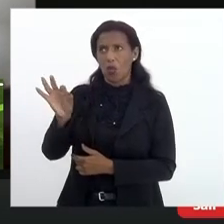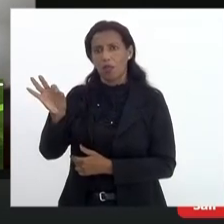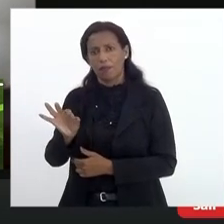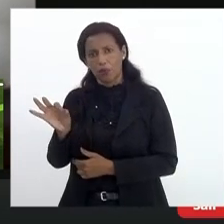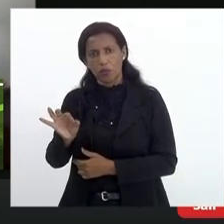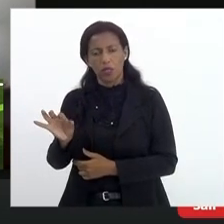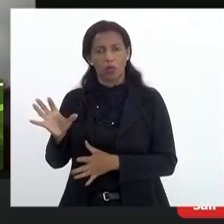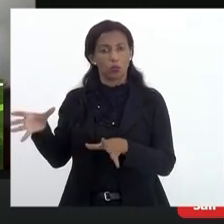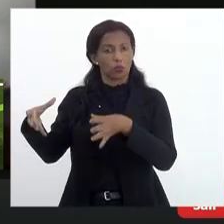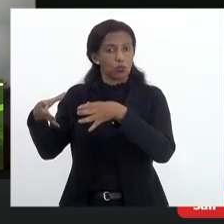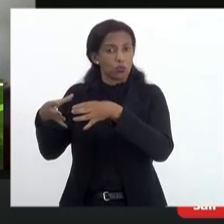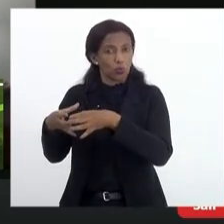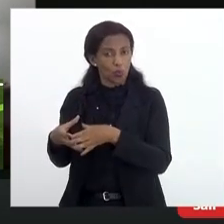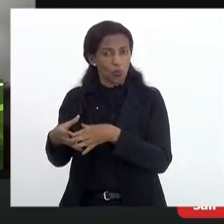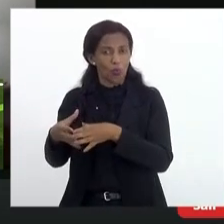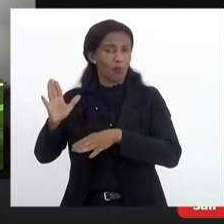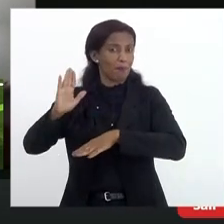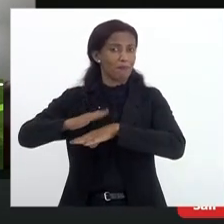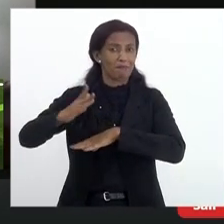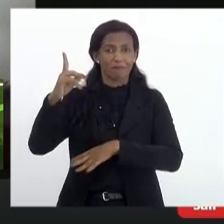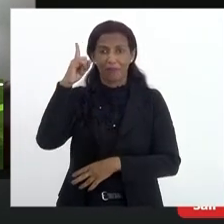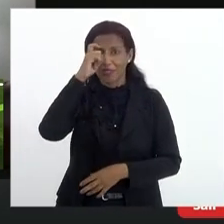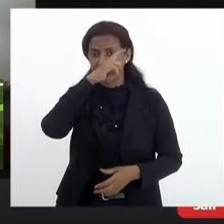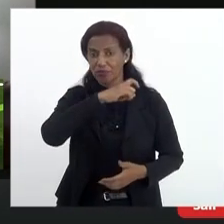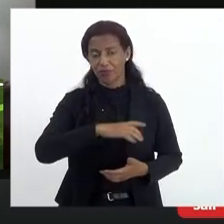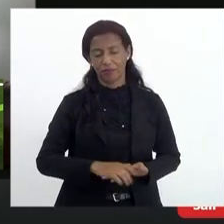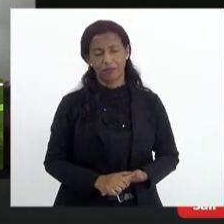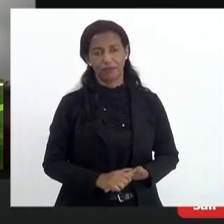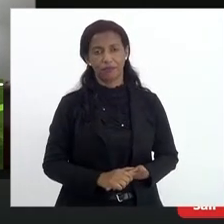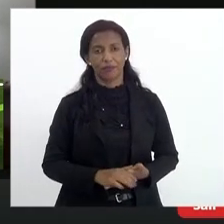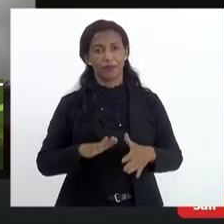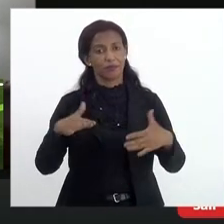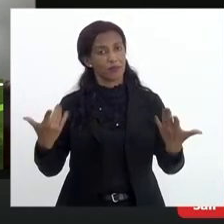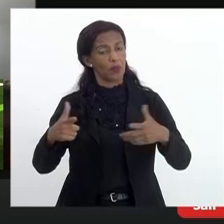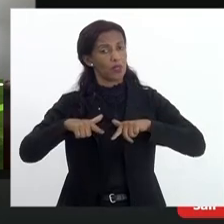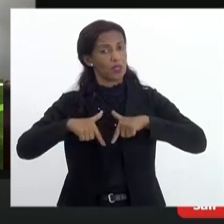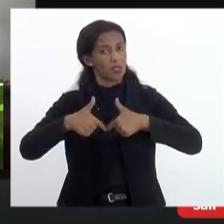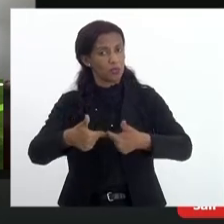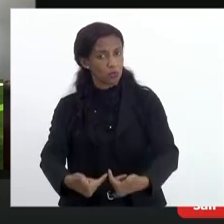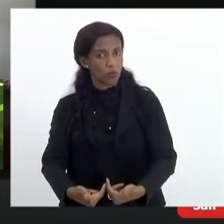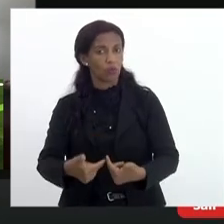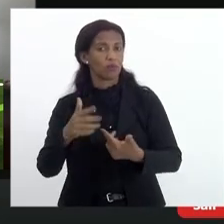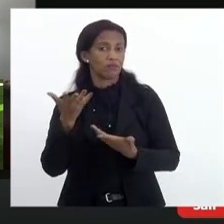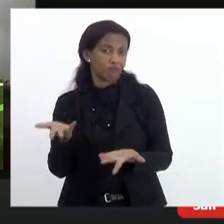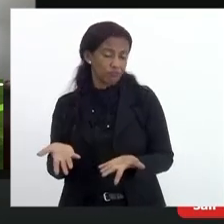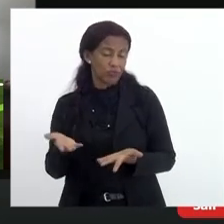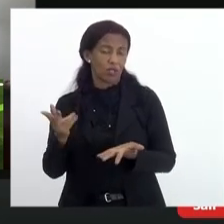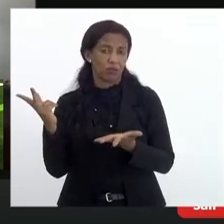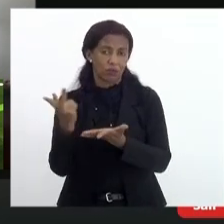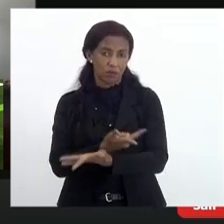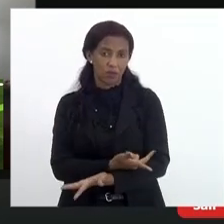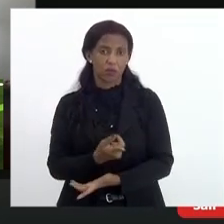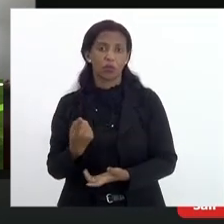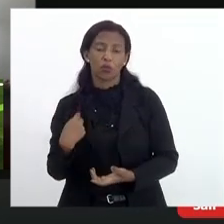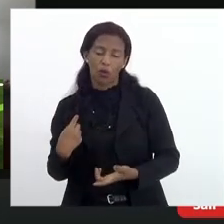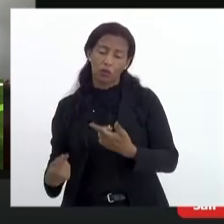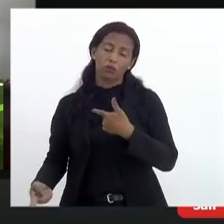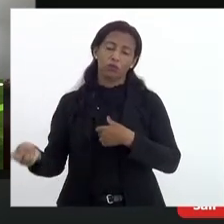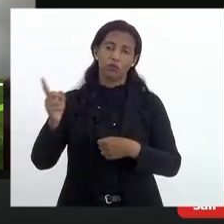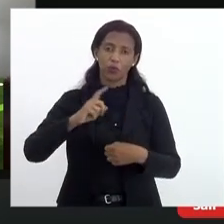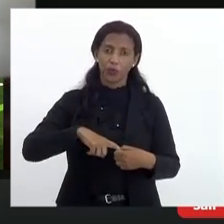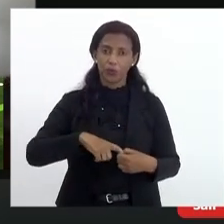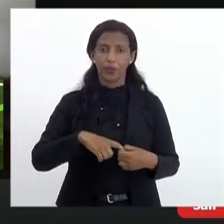do efetivo, isso se torna bem mais complicado. Então, assim, as ações estão sendo tomadas sim, nós estamos recuperando,